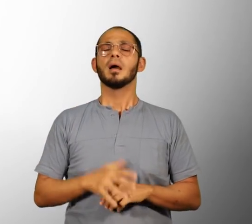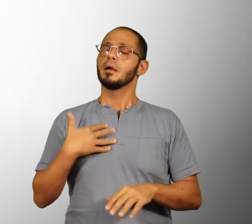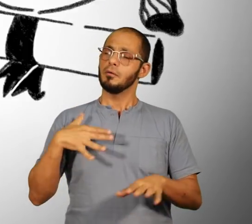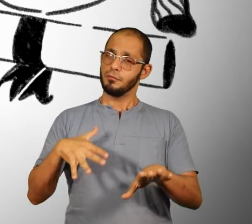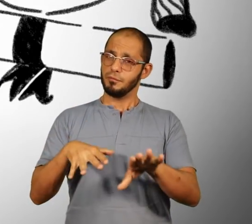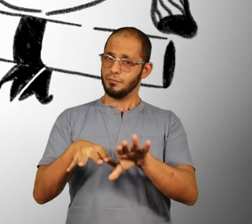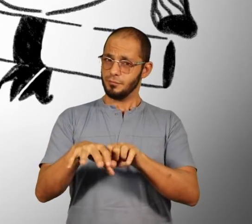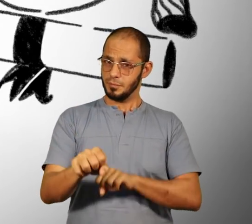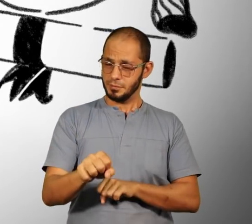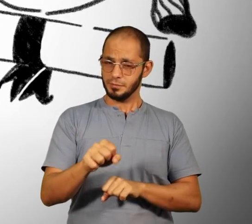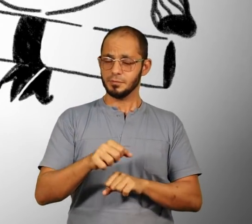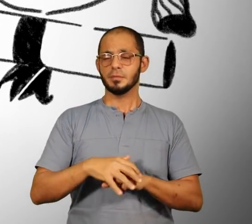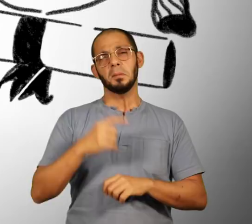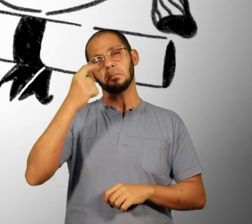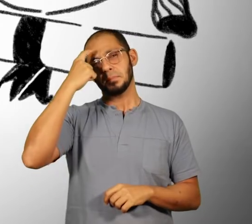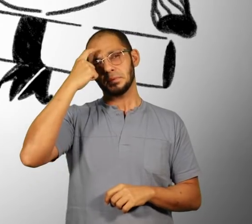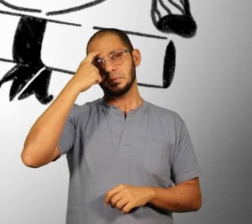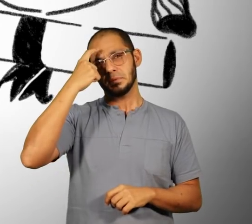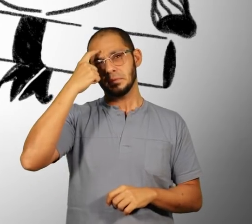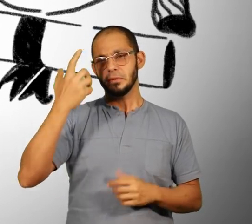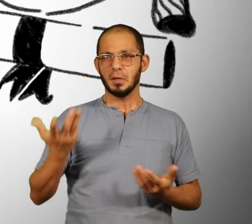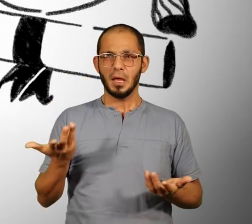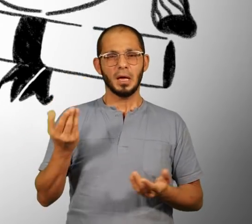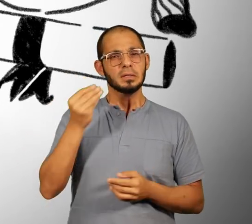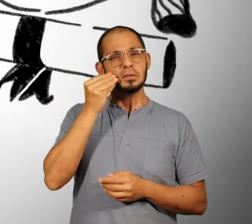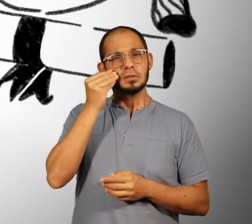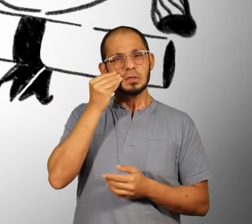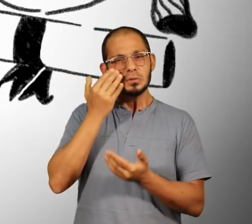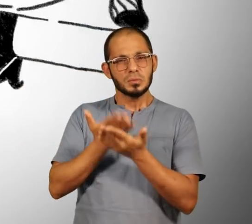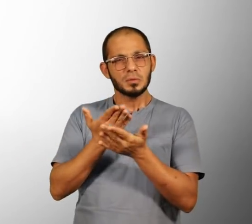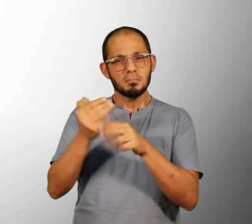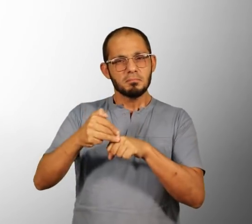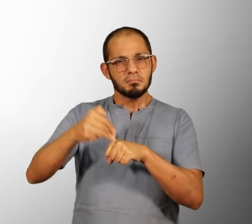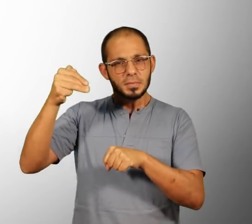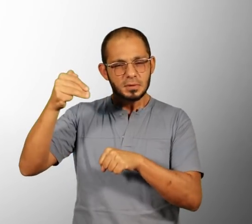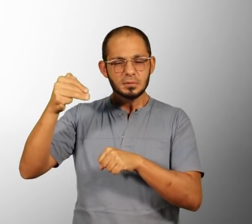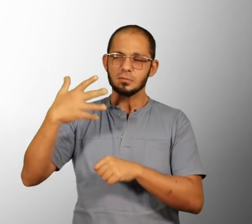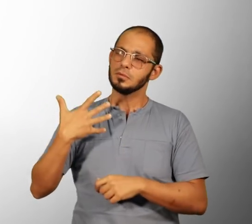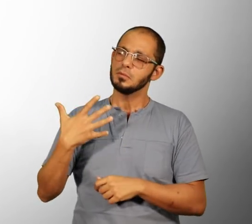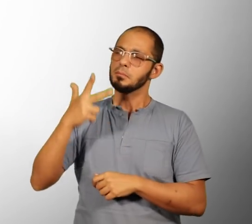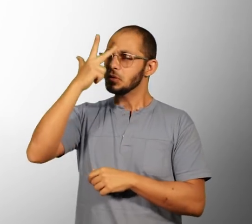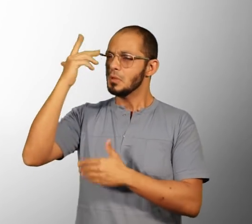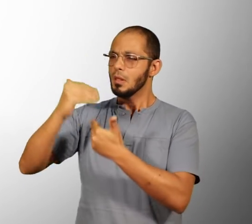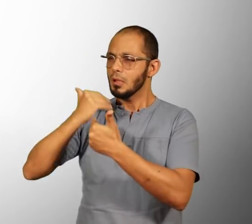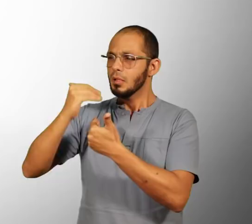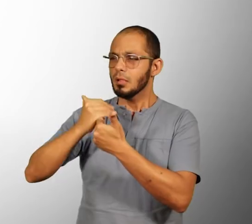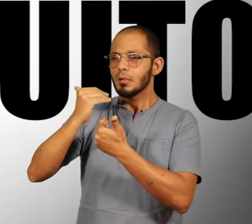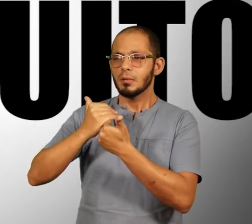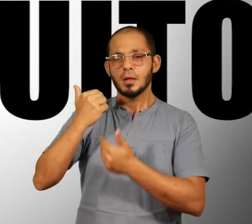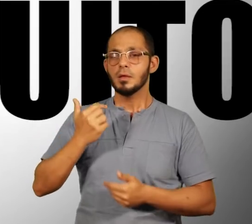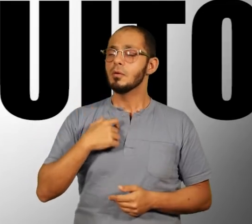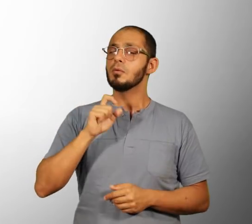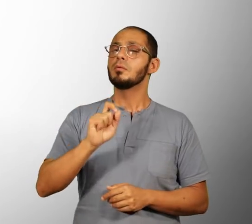E aí eu formei. Aí quando eu formei eu falei assim, o pessoal falou pra mim fazer, faz a prova do mestrado, faz a prova do mestrado. E eu sou uma